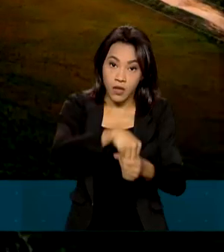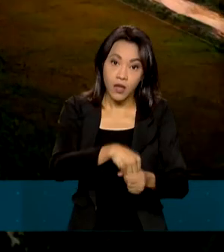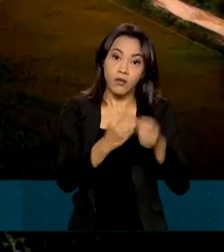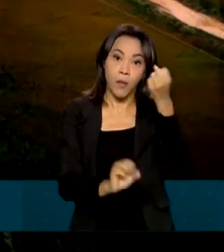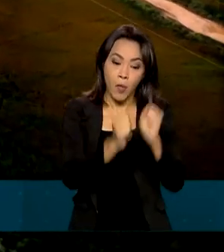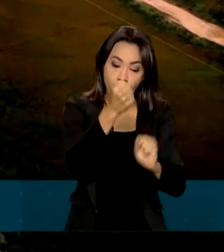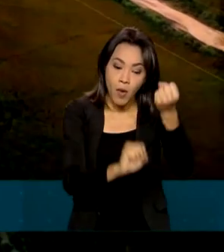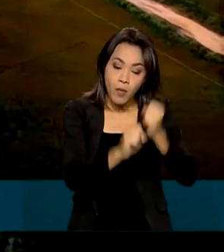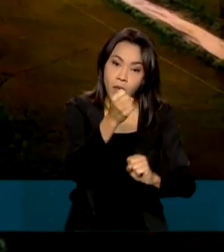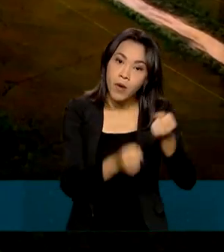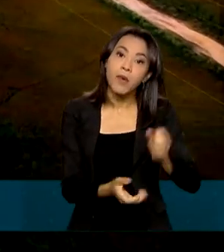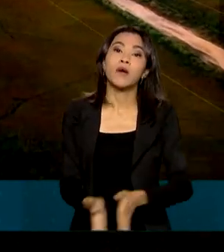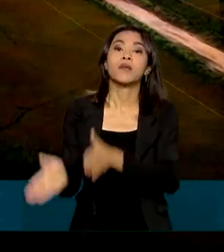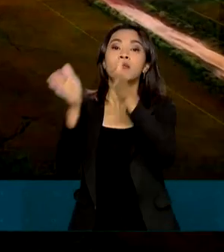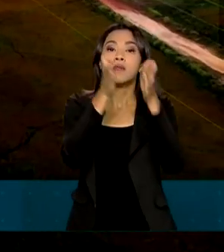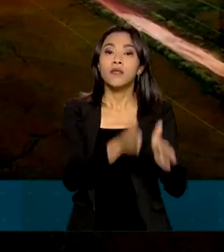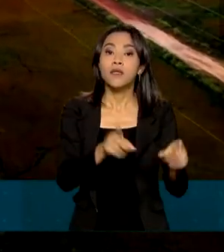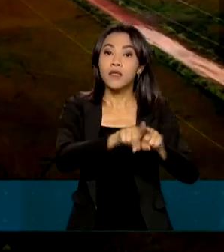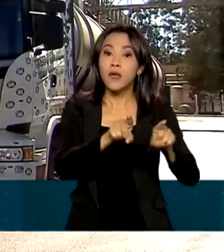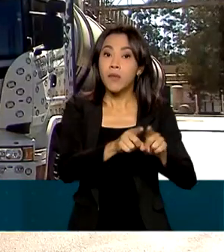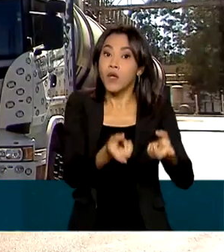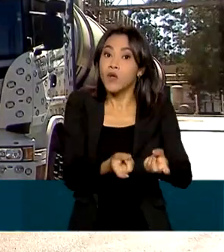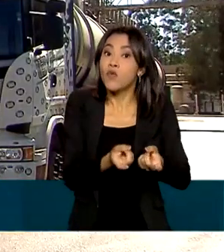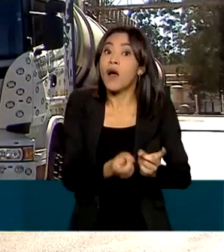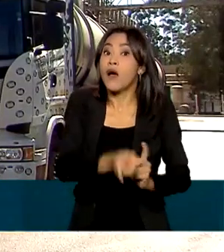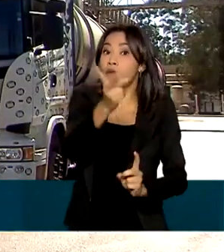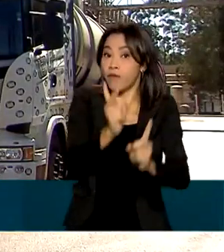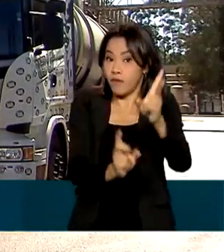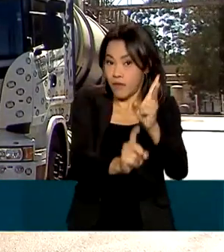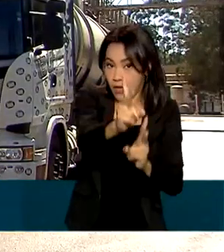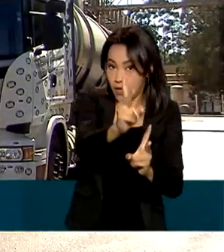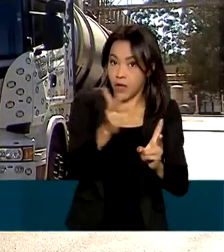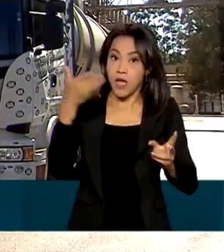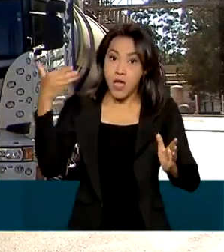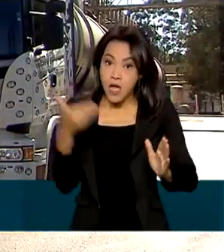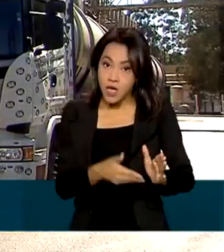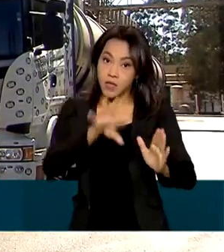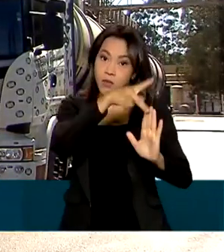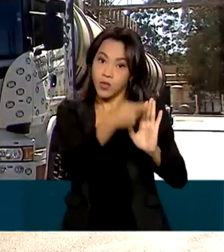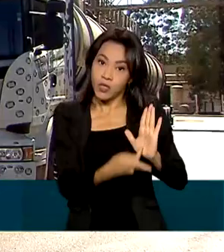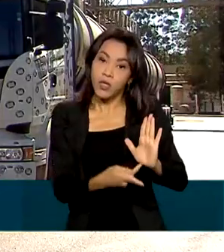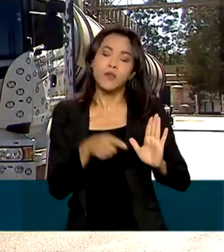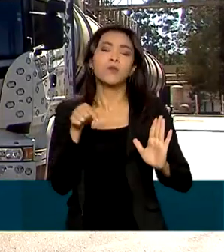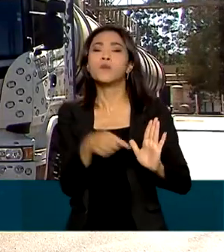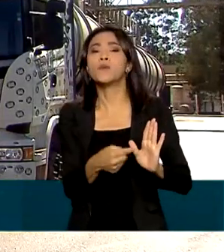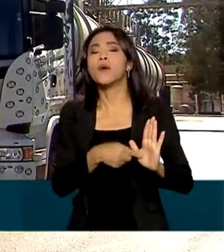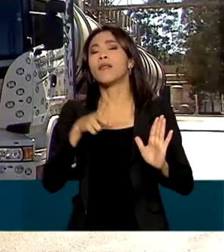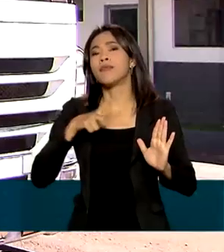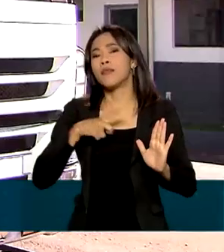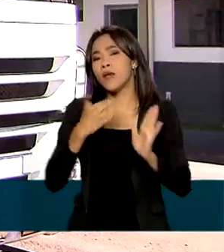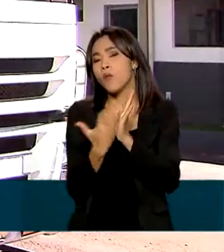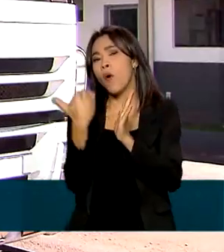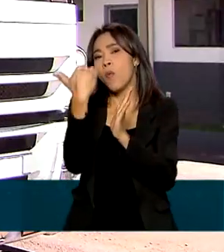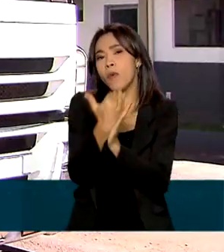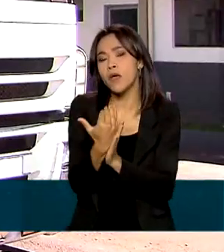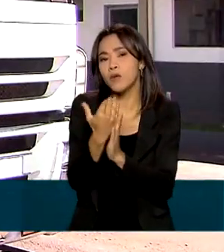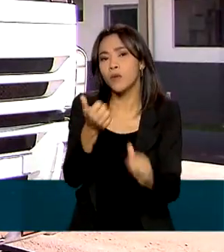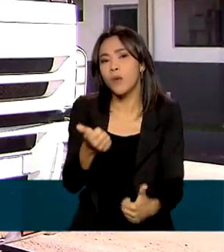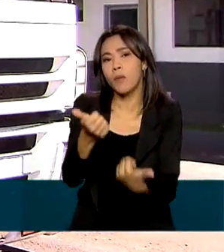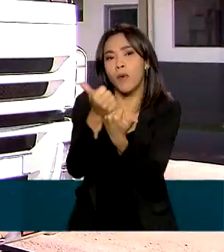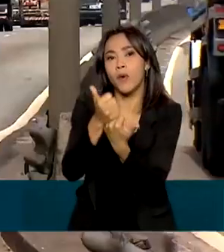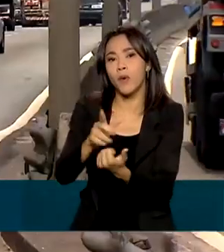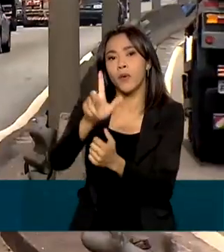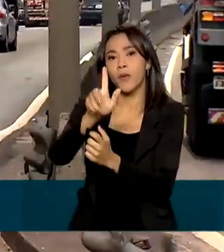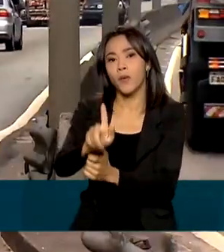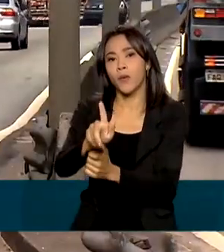custos de importação. Esse projeto, Luciana, ele também traz um aumento no auxílio gás e também cria um